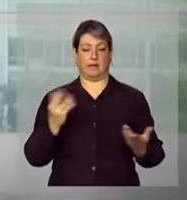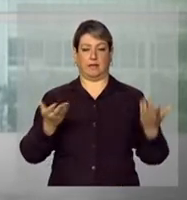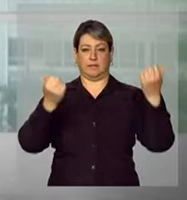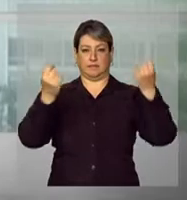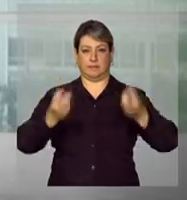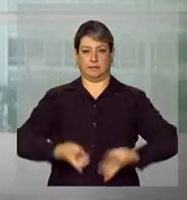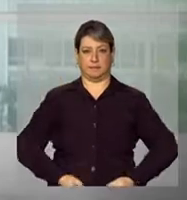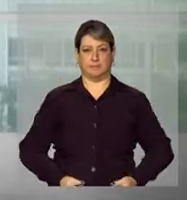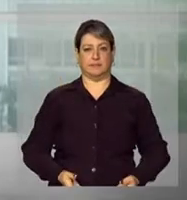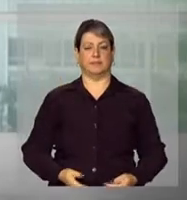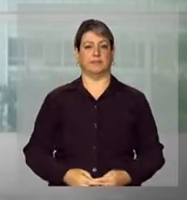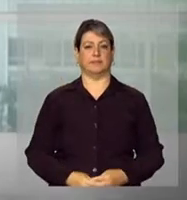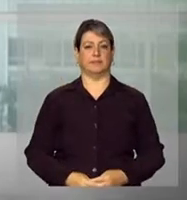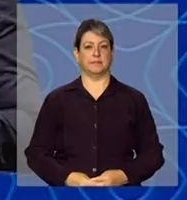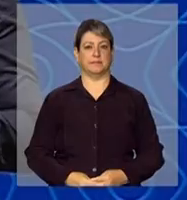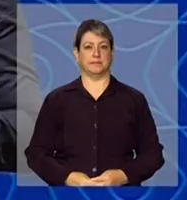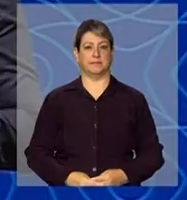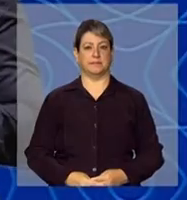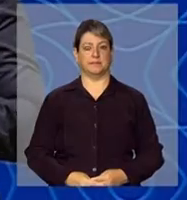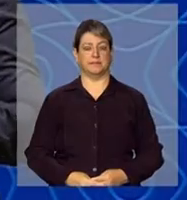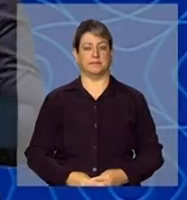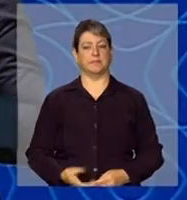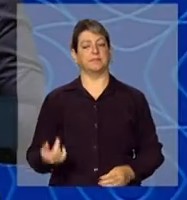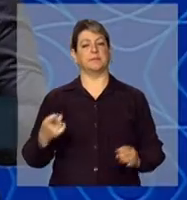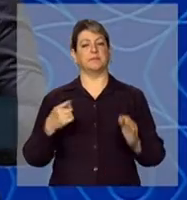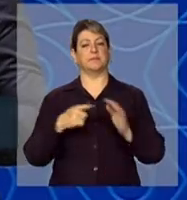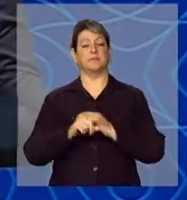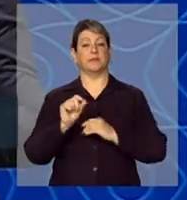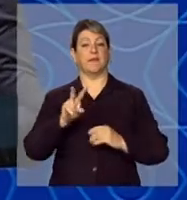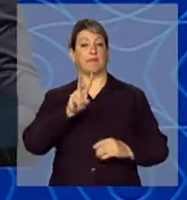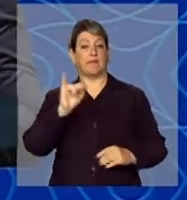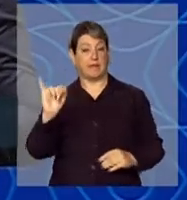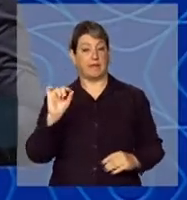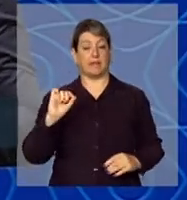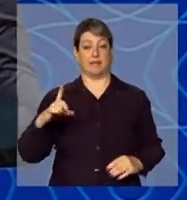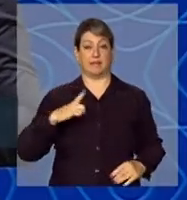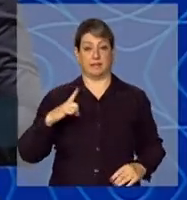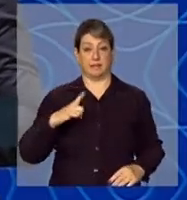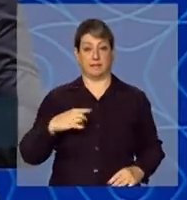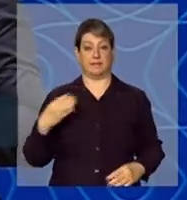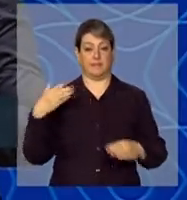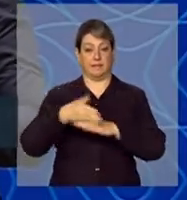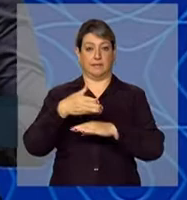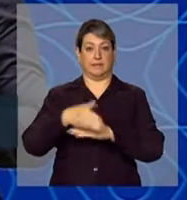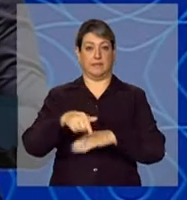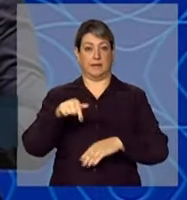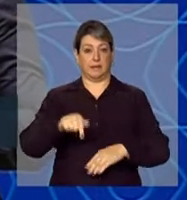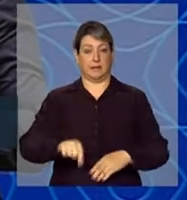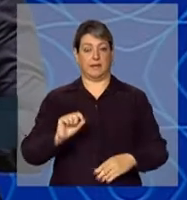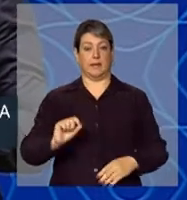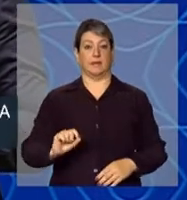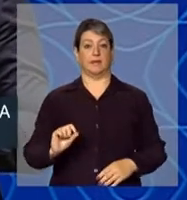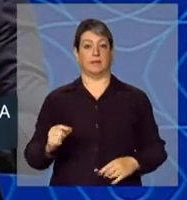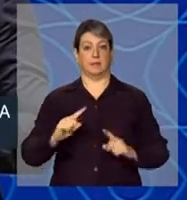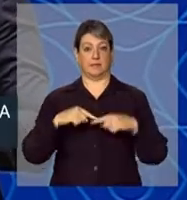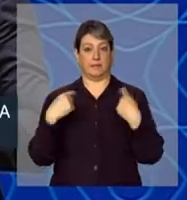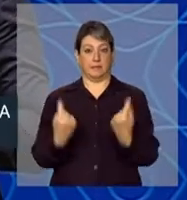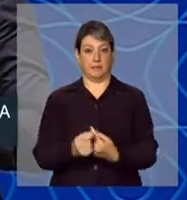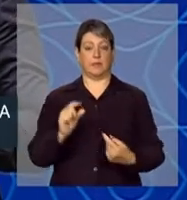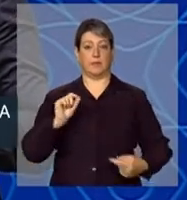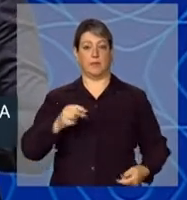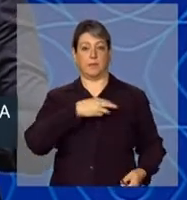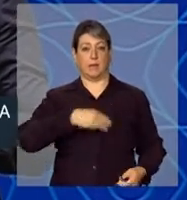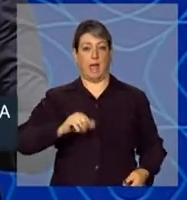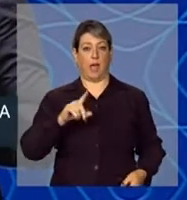informações. Daniela? Malu, vão participar dessa cerimônia o Ministro do Esporte, Aldo Rebelo, e a Ministra da Cultura,